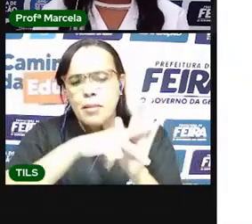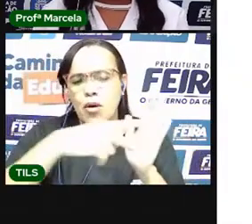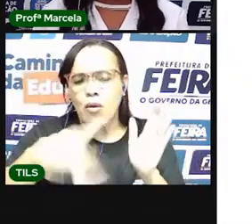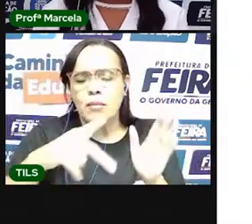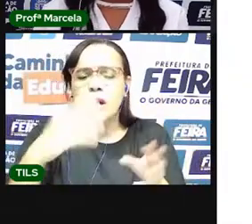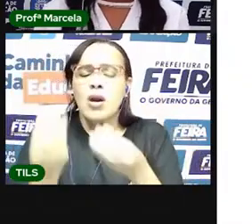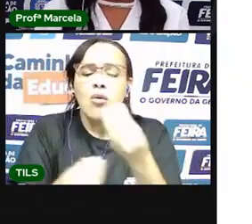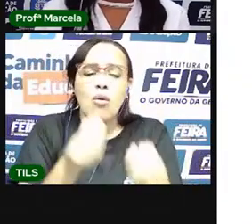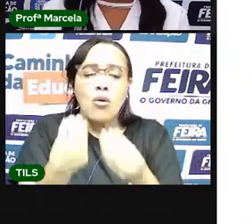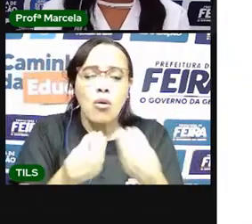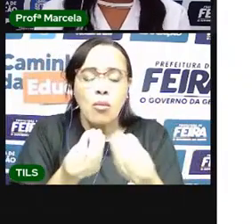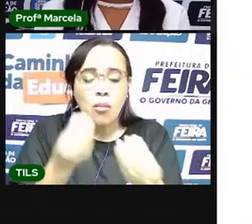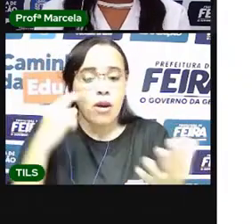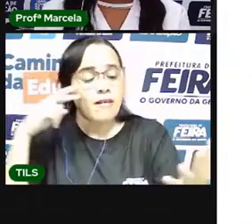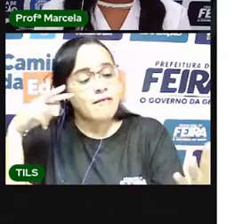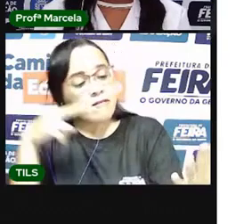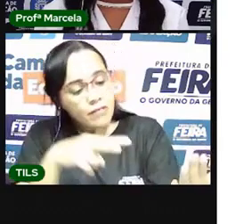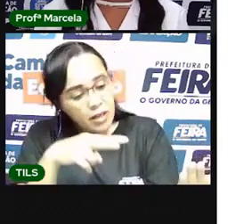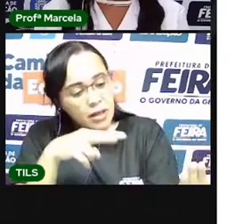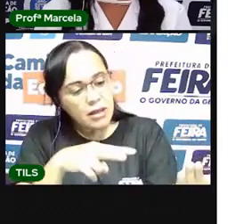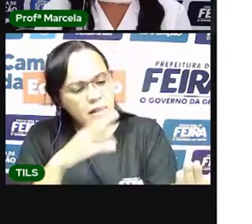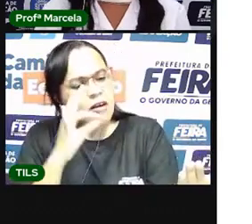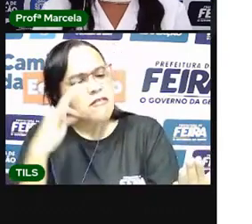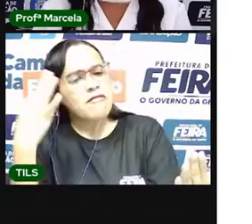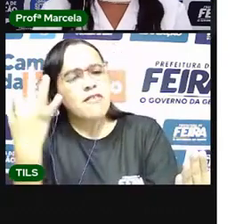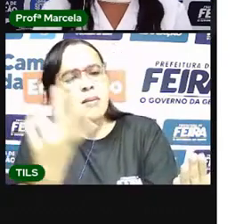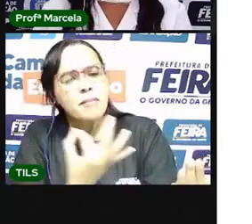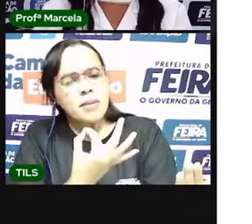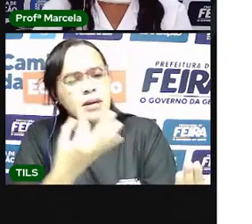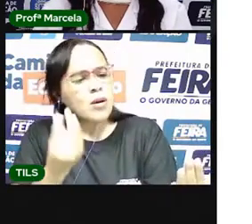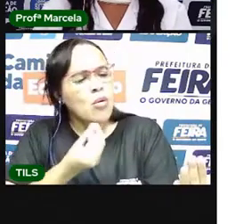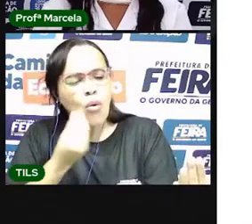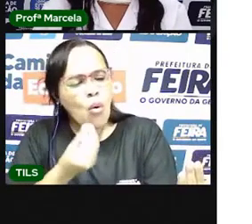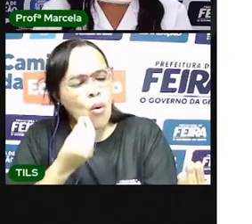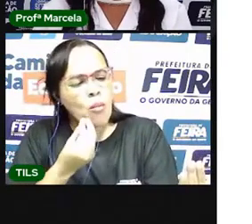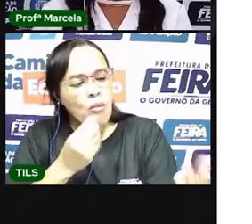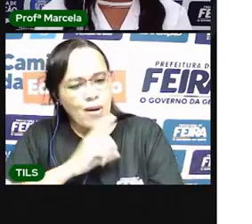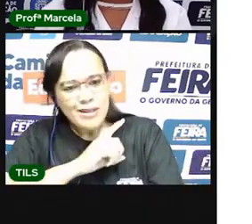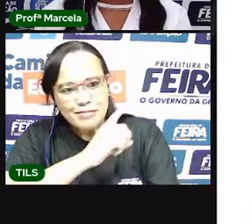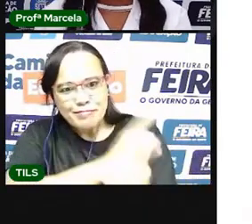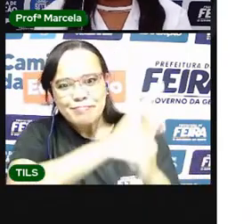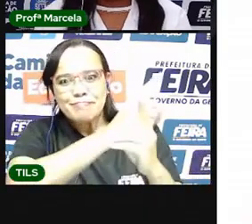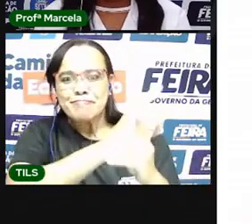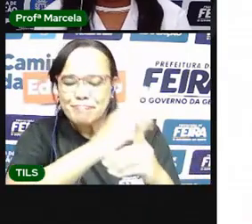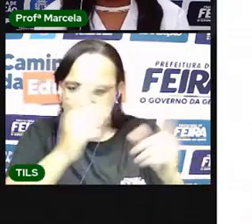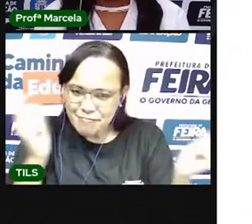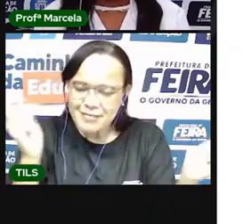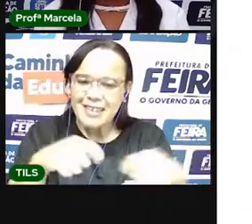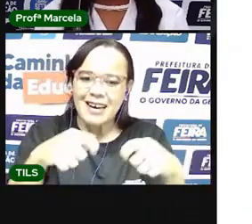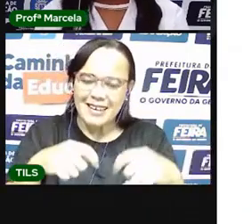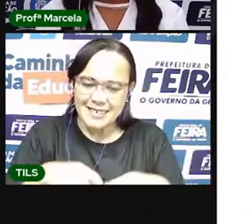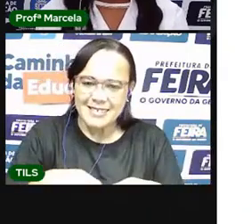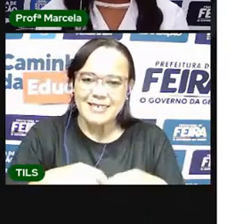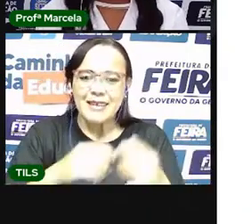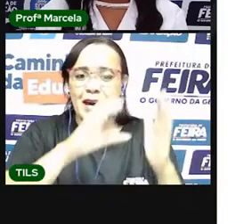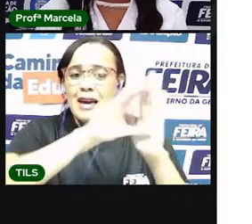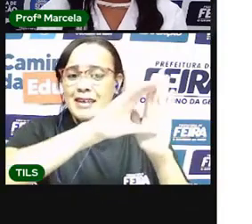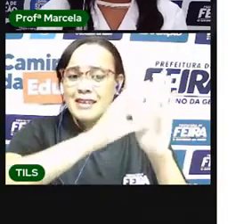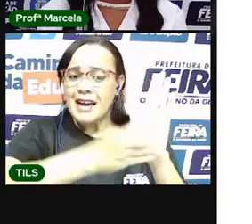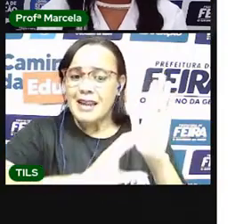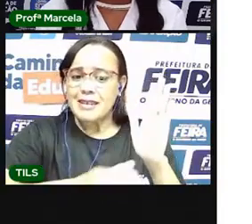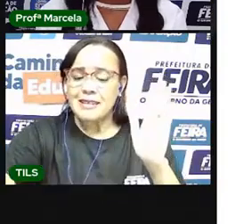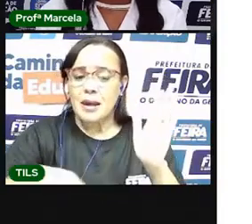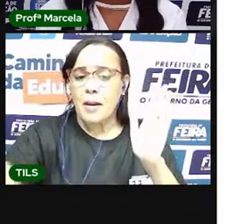Se observe, observe seus familiares e vocês vão descobrir quais as características que mais